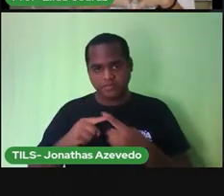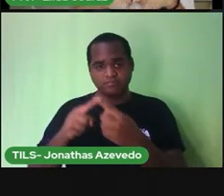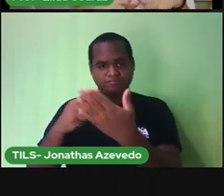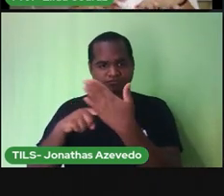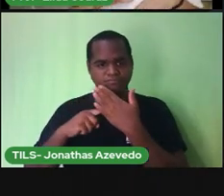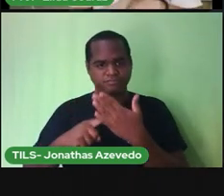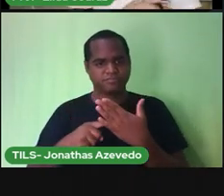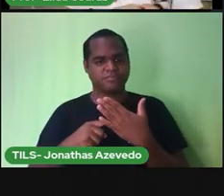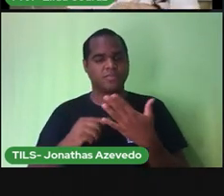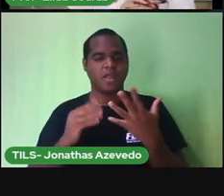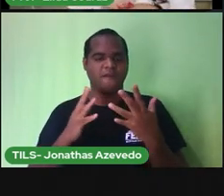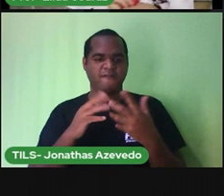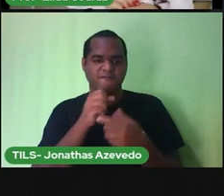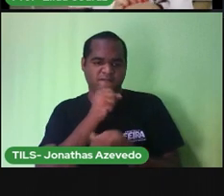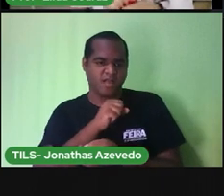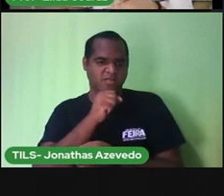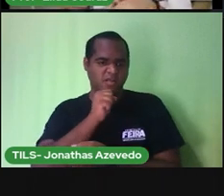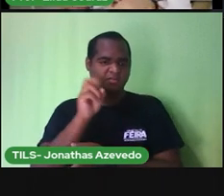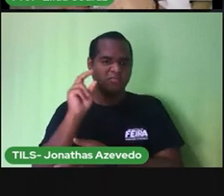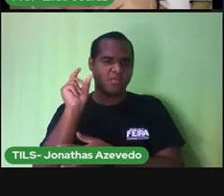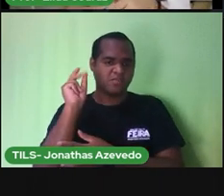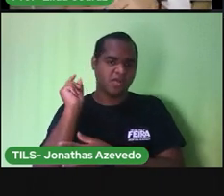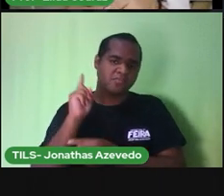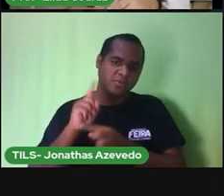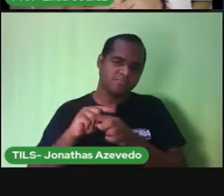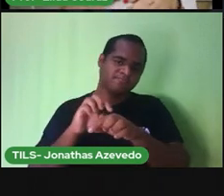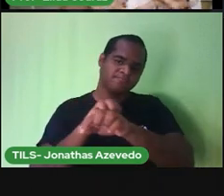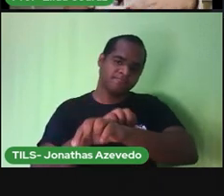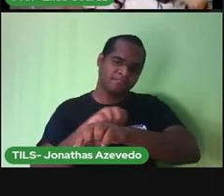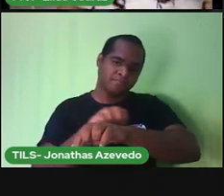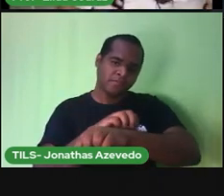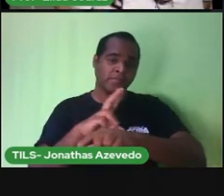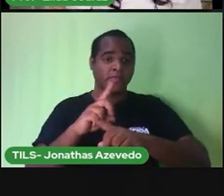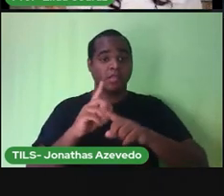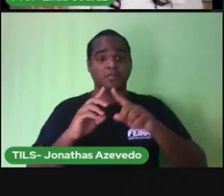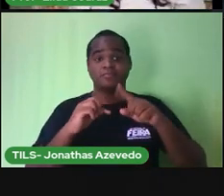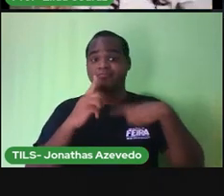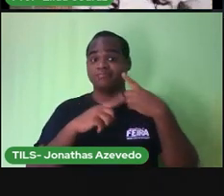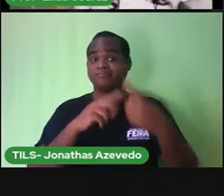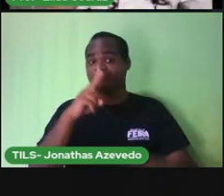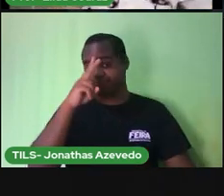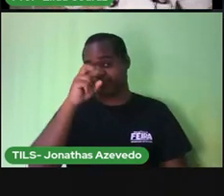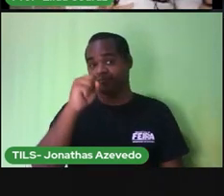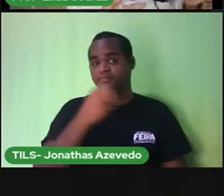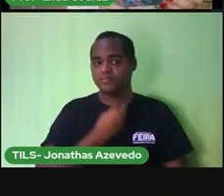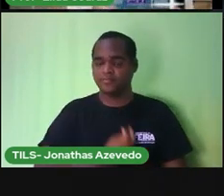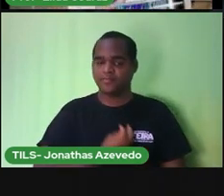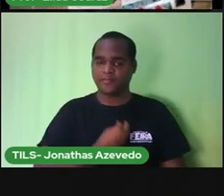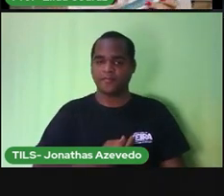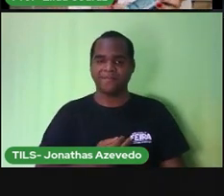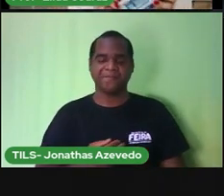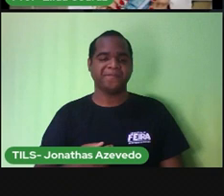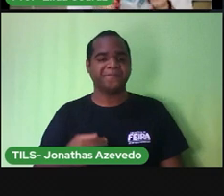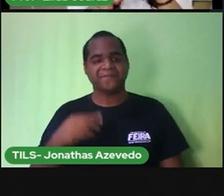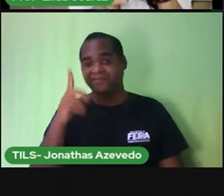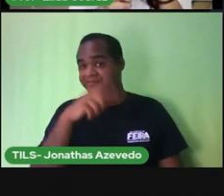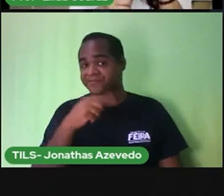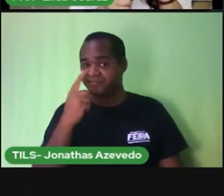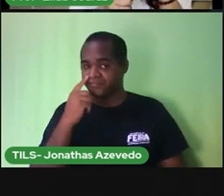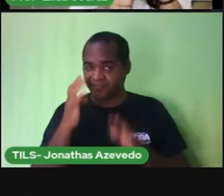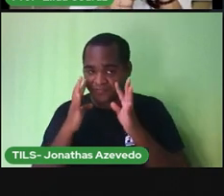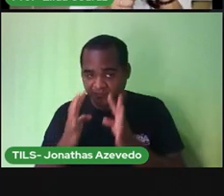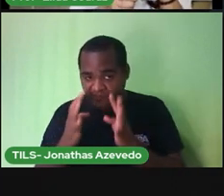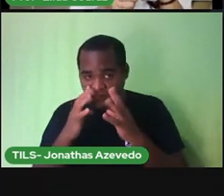alergias de alergia leve tipo uma coceirinha assim a uma coisa mais grave por isso que a gente precisa estar atento às